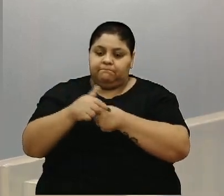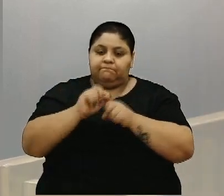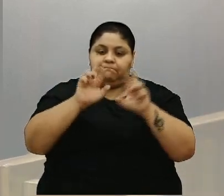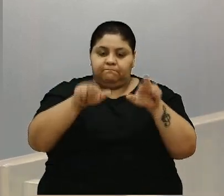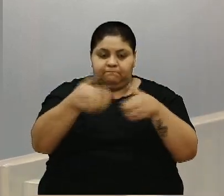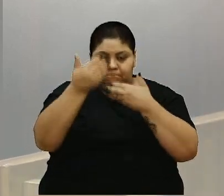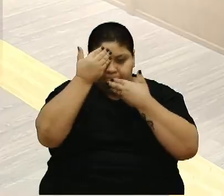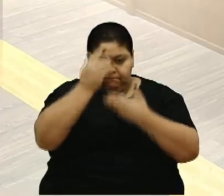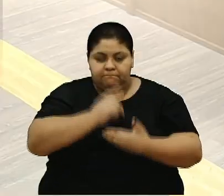Obrigado, senhor presidente.